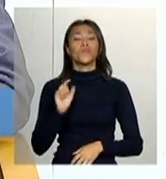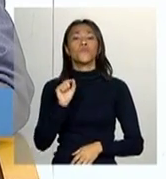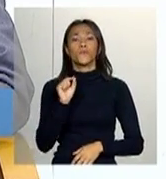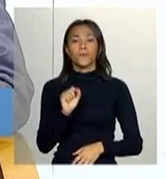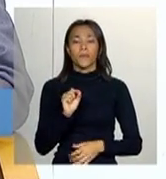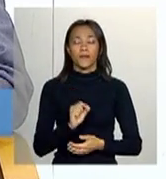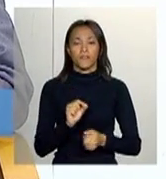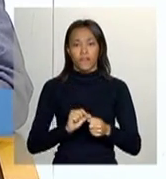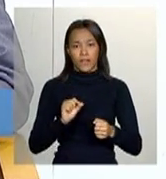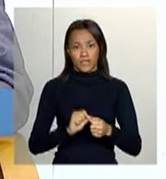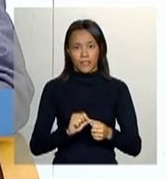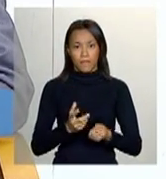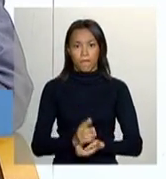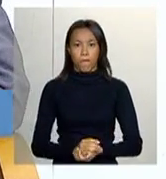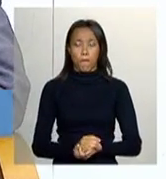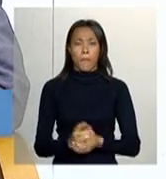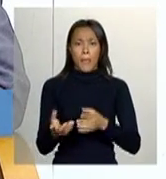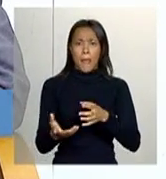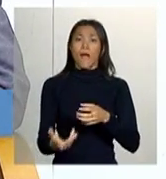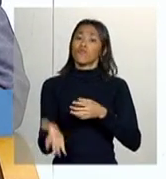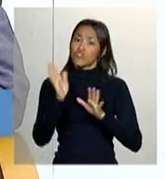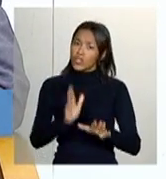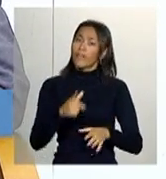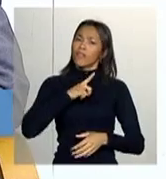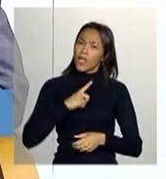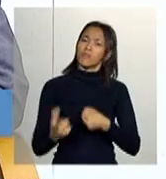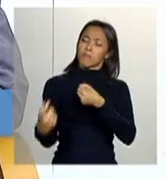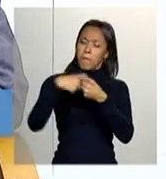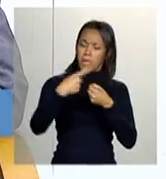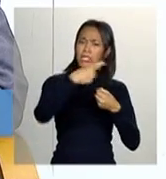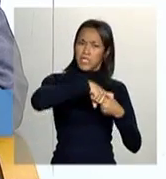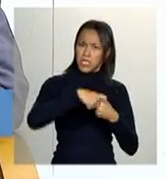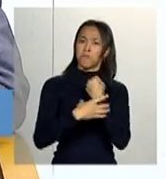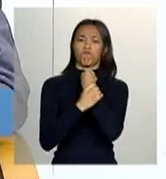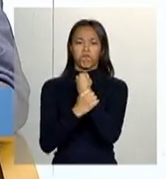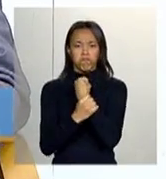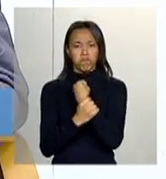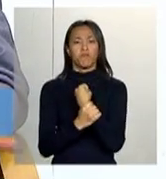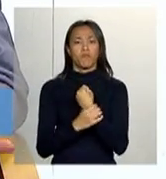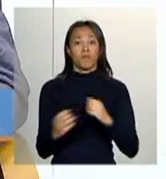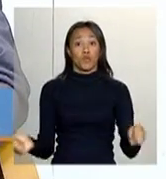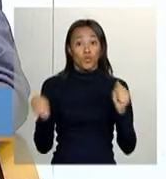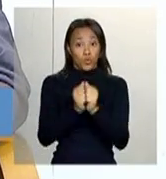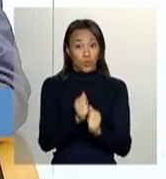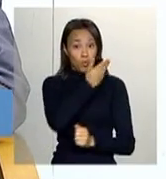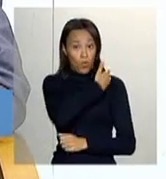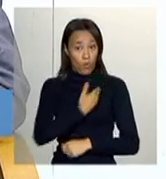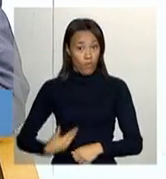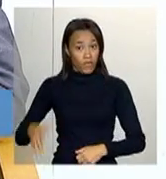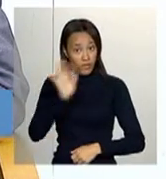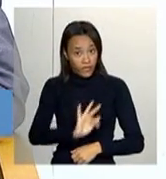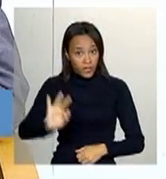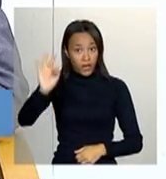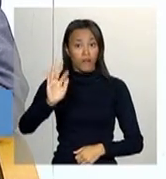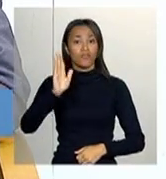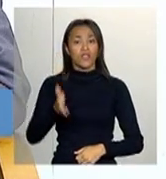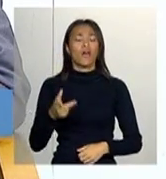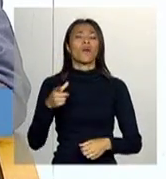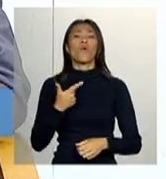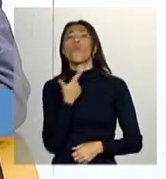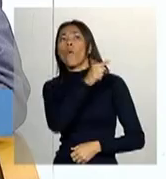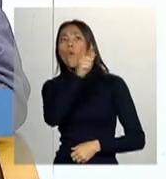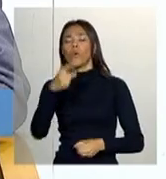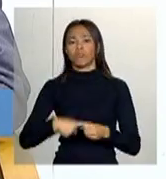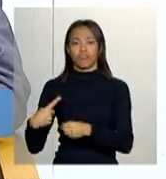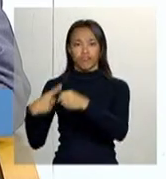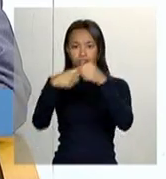fazer, moldar parcerias que nós já temos muito bem estabelecidas no governo federal, nos outros níveis da federação. Então,